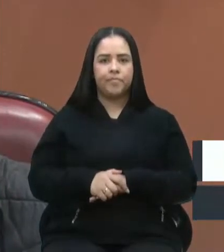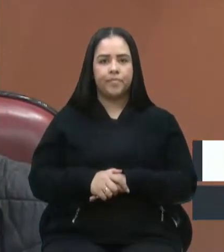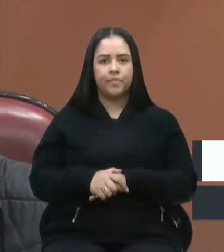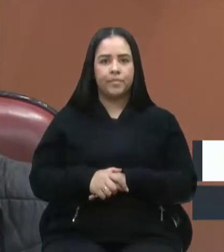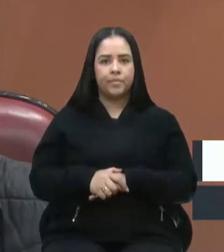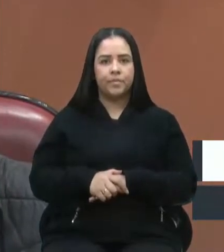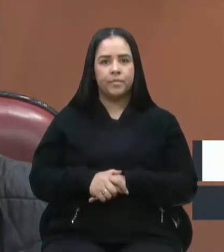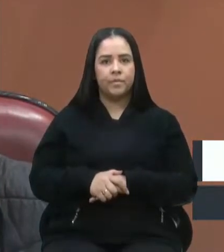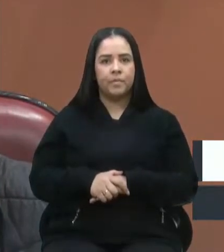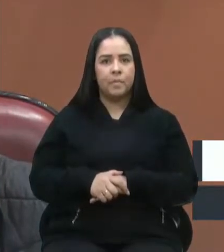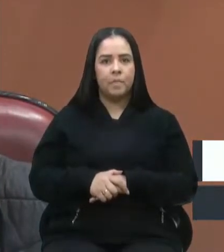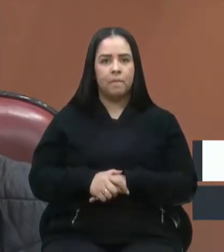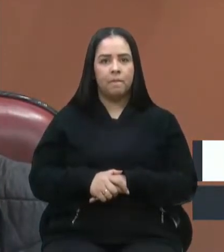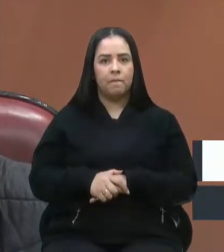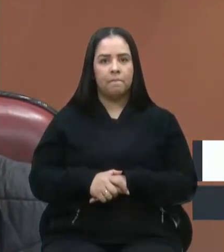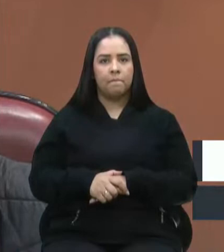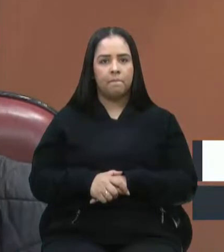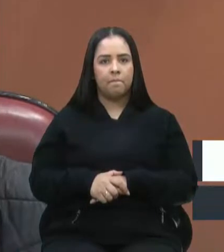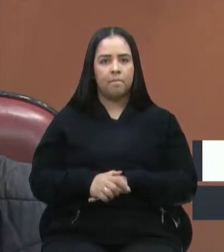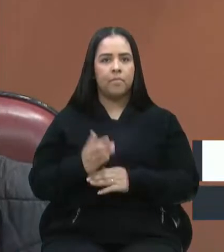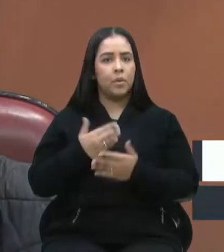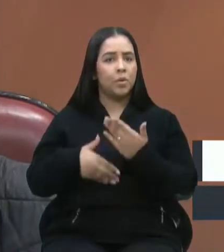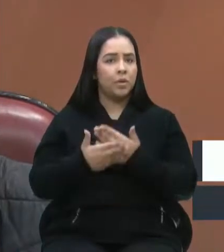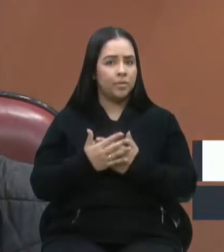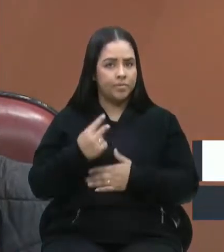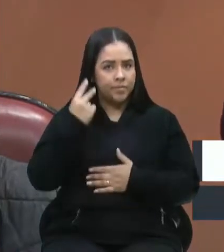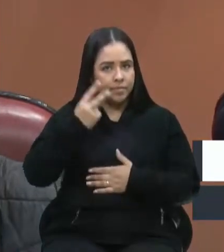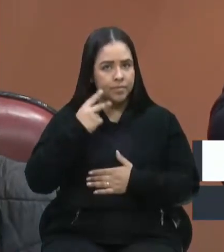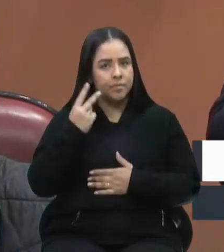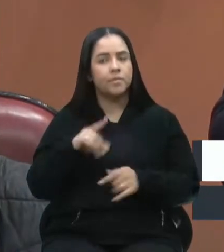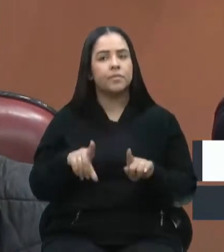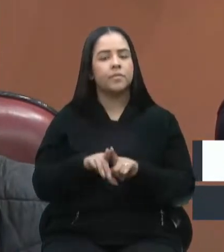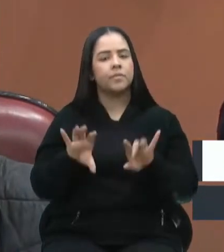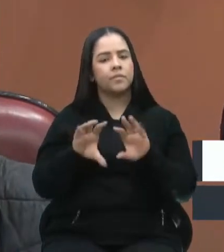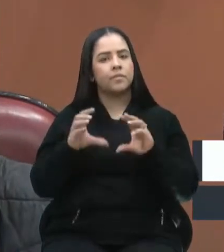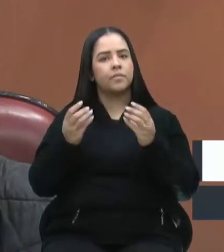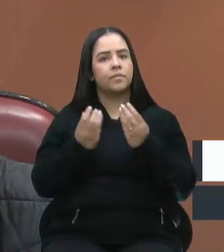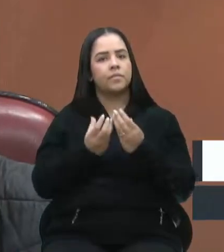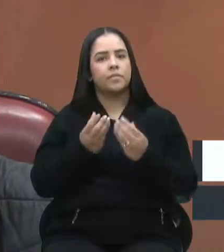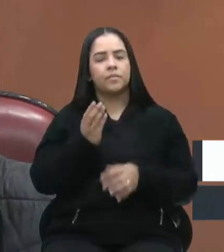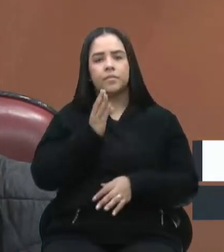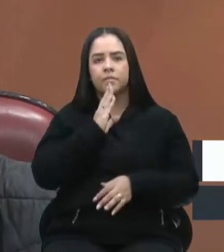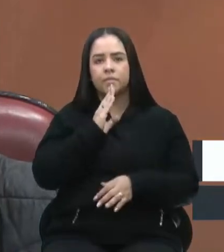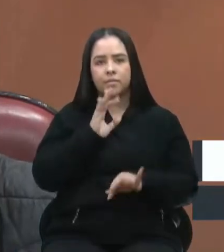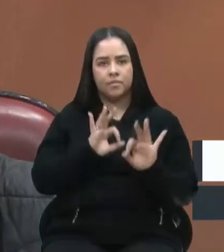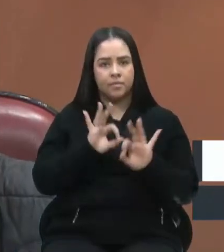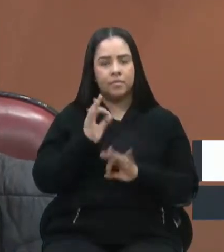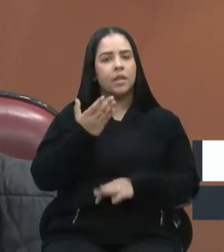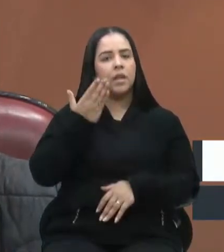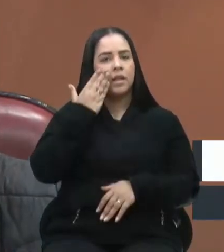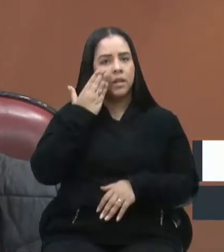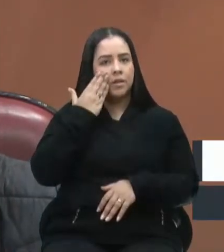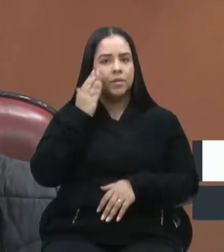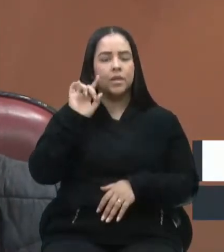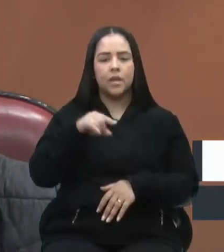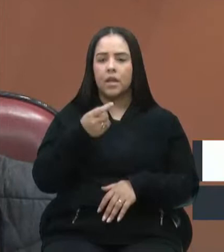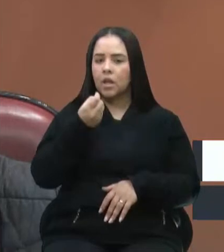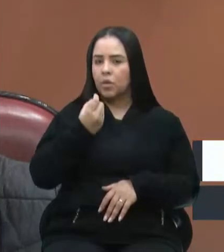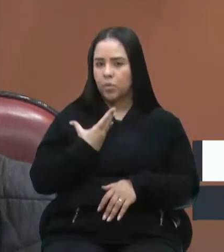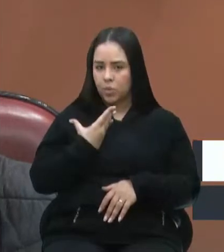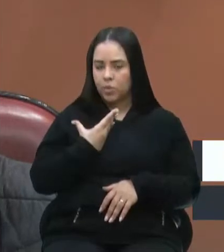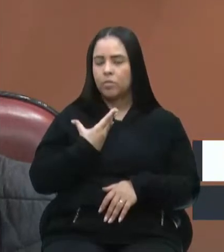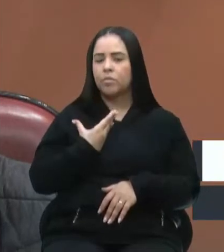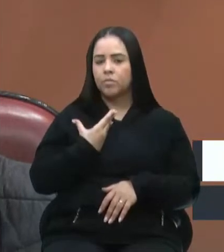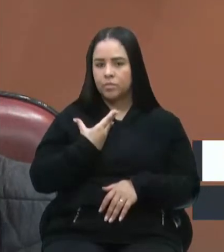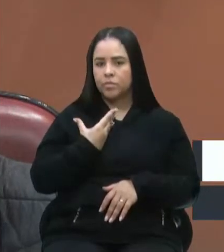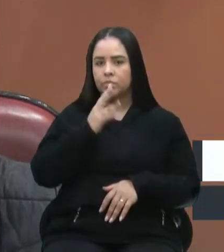Todos os vereadores desta casa e a comunidade que conheceu o projeto sabem que o projeto é bom. E o